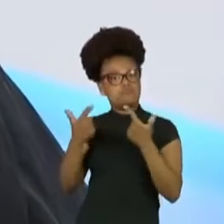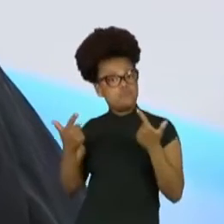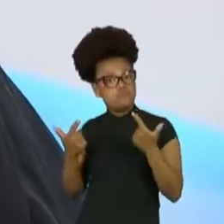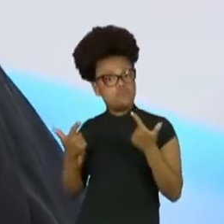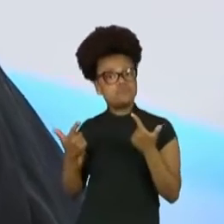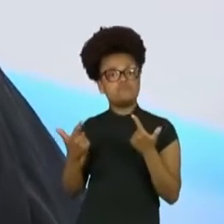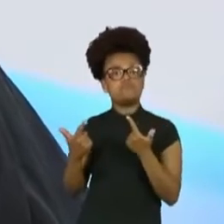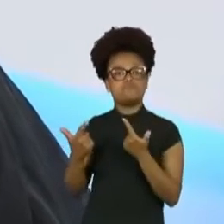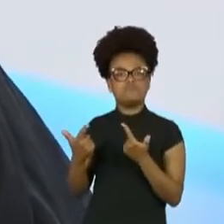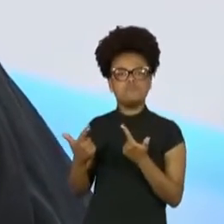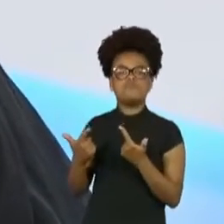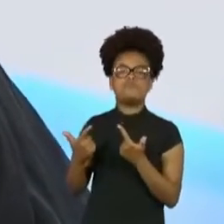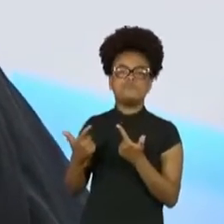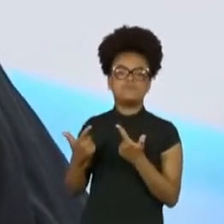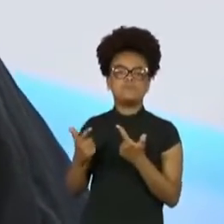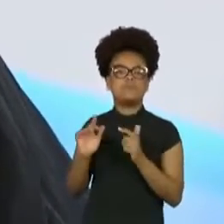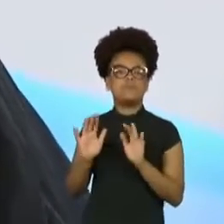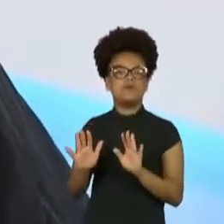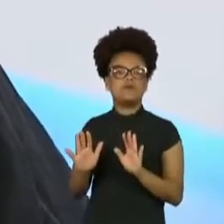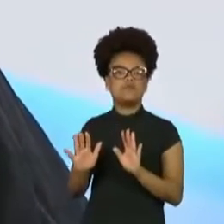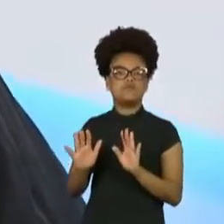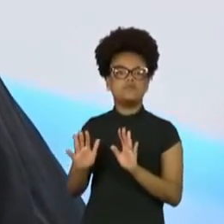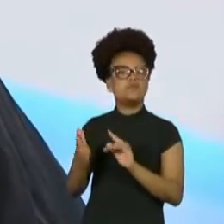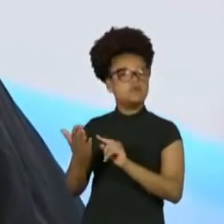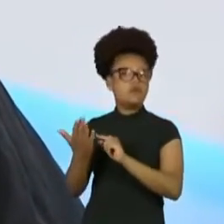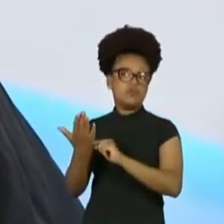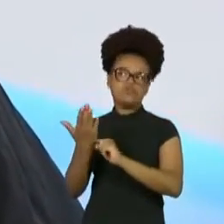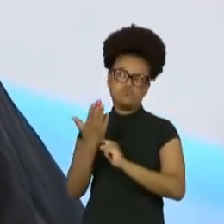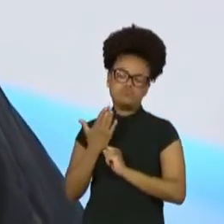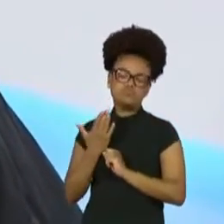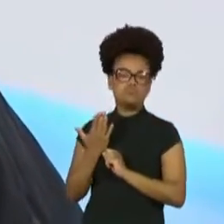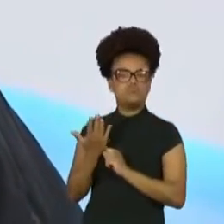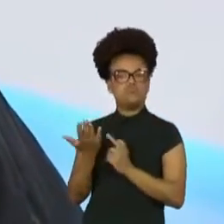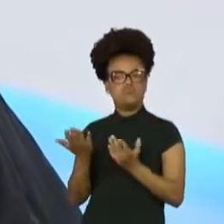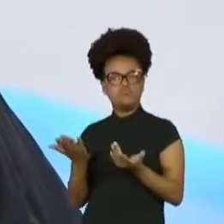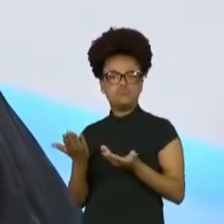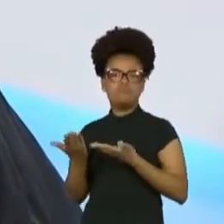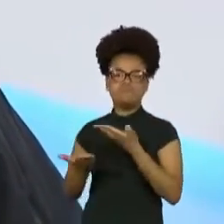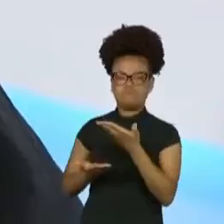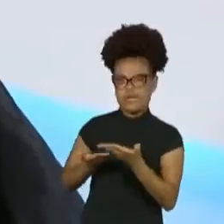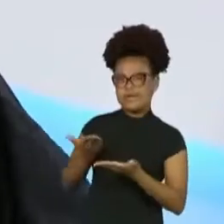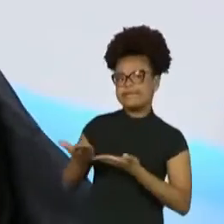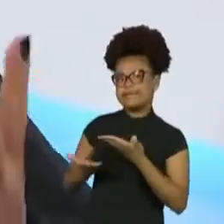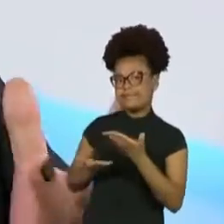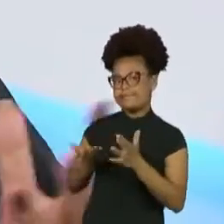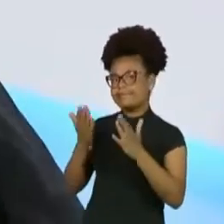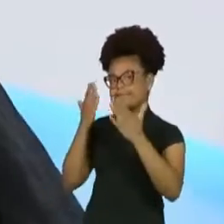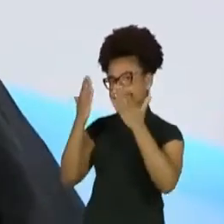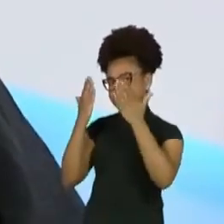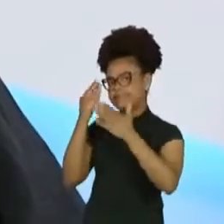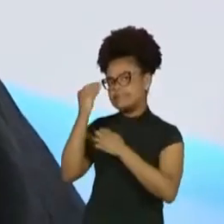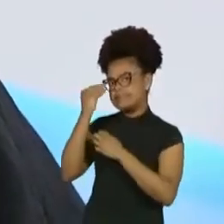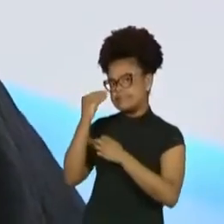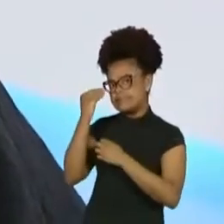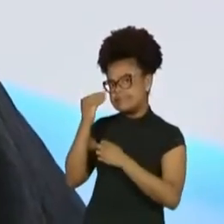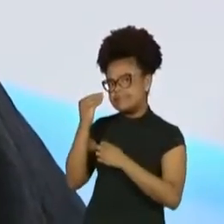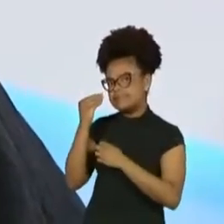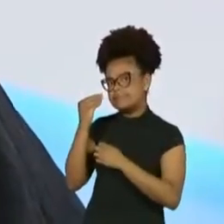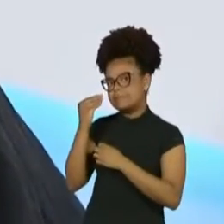e eu penso todos os dias que todo mundo, todas as pessoas devem ter acesso.